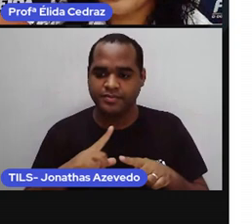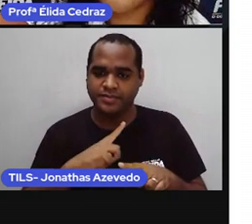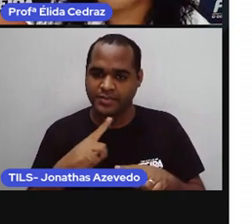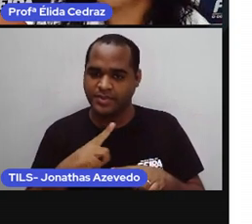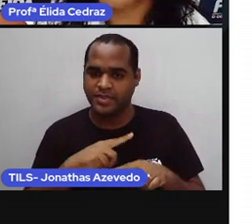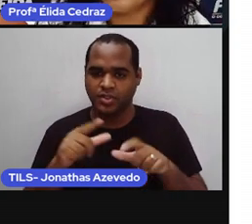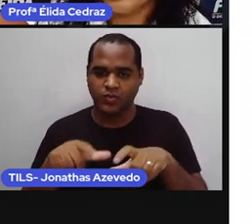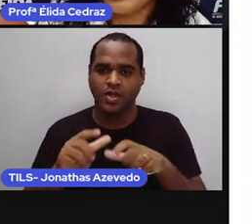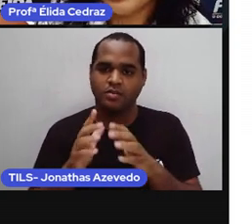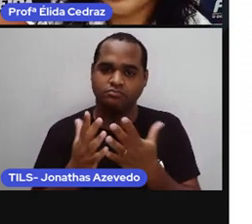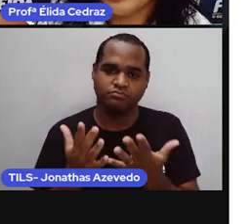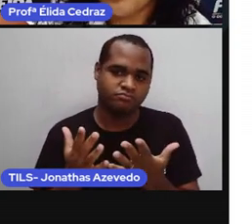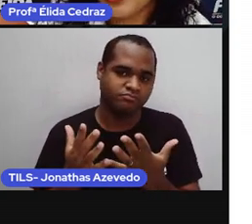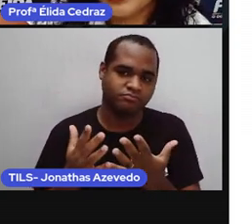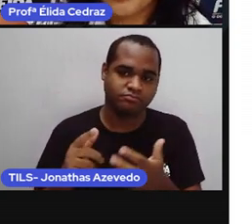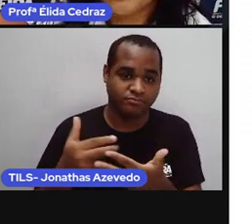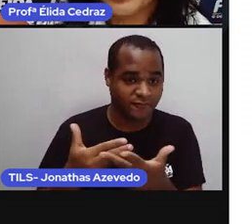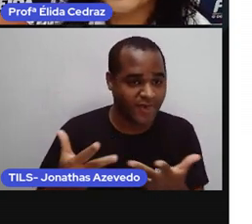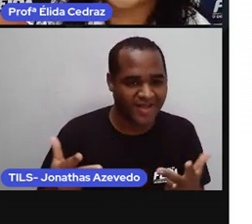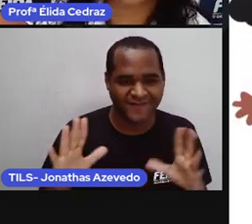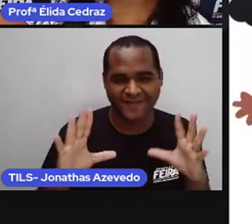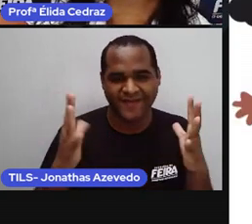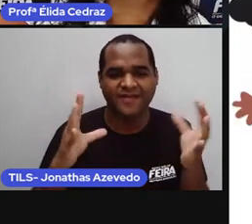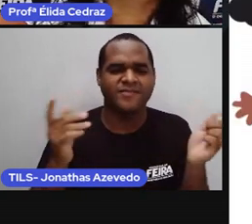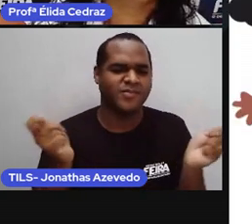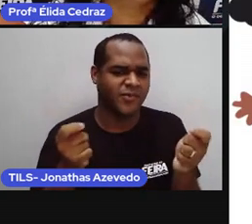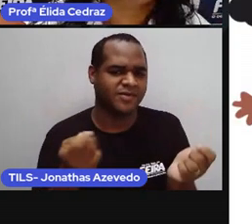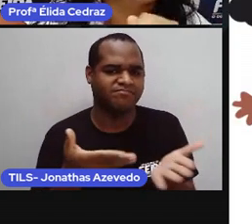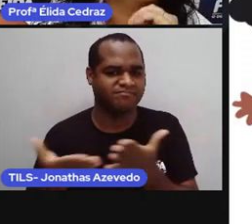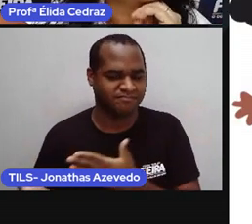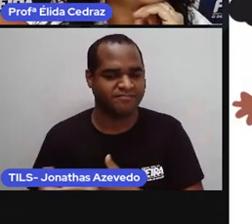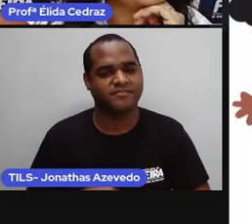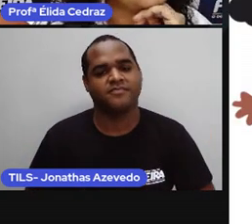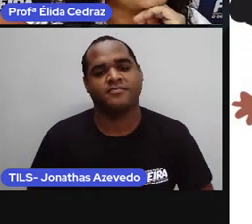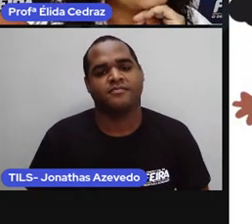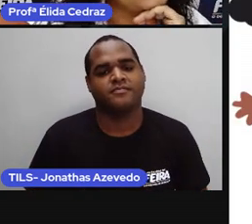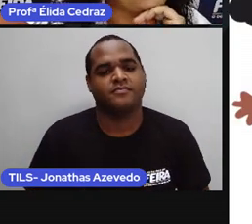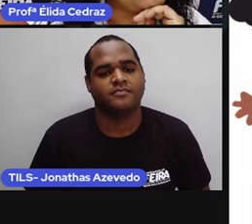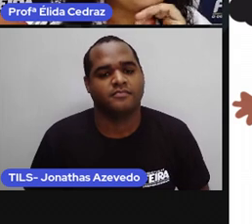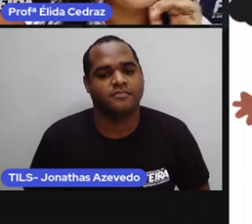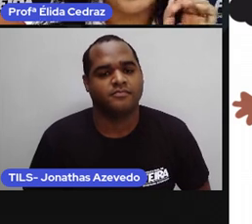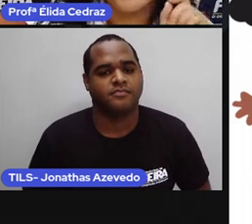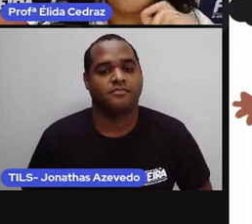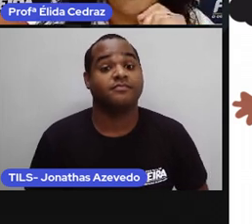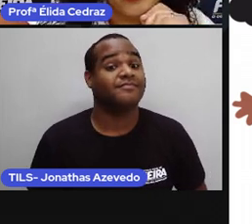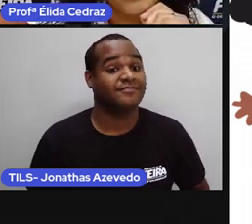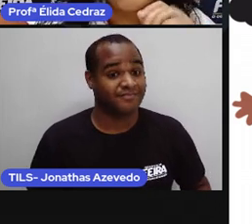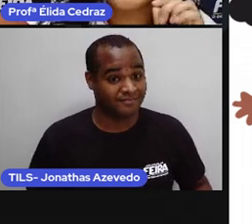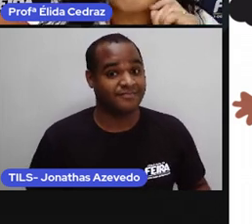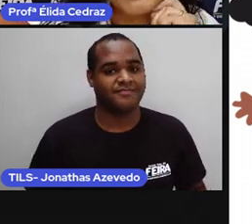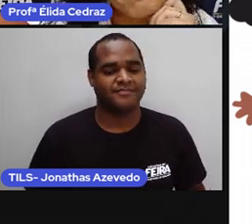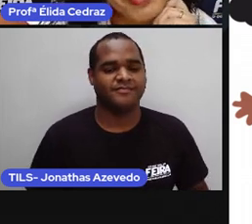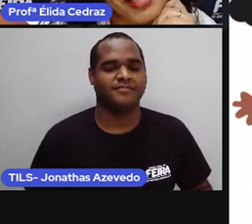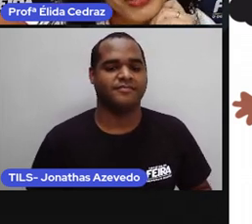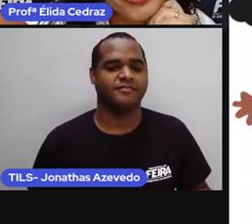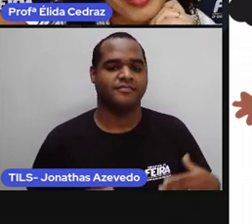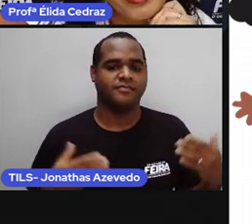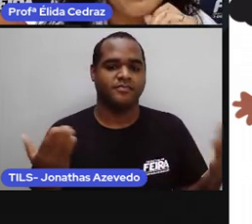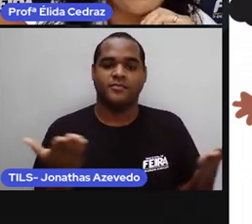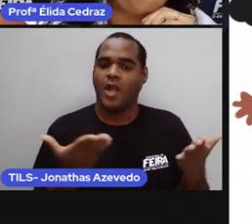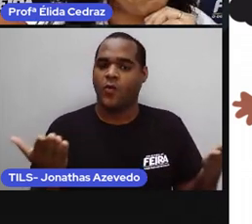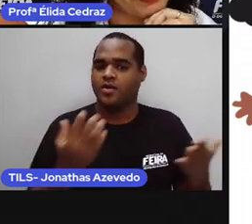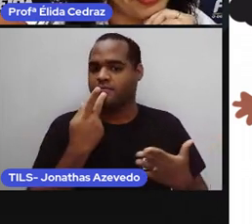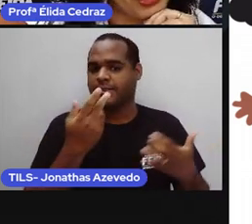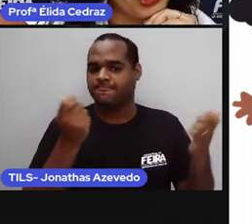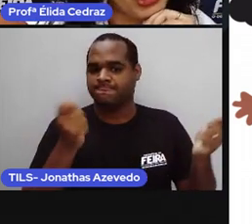fralda. Legal, Esse convite? E olha só! Agora, você vai me ajudar